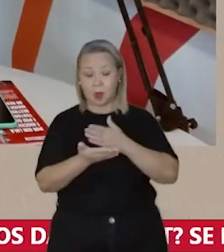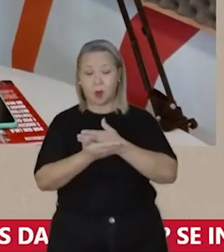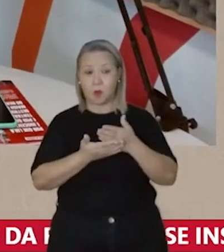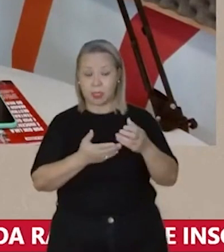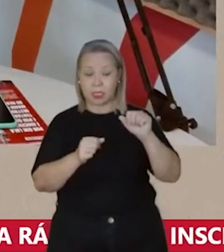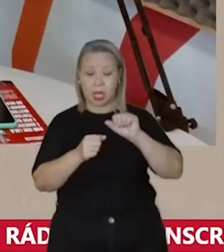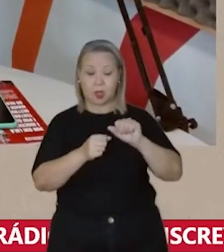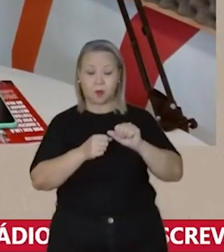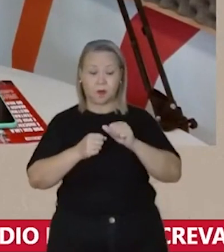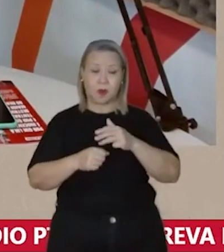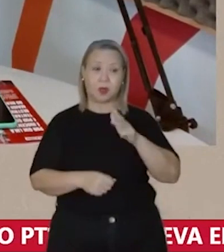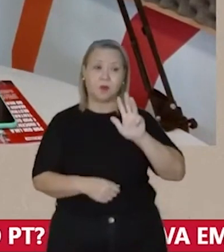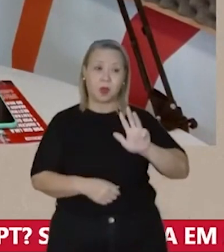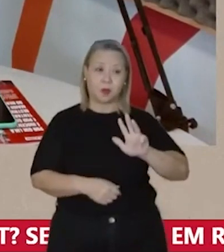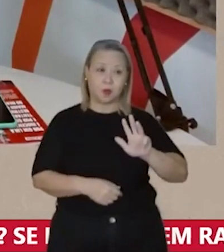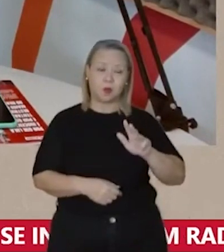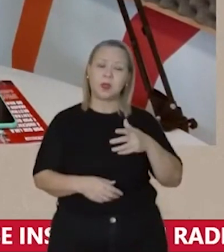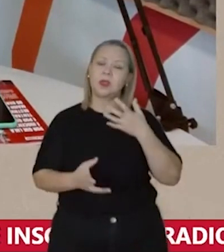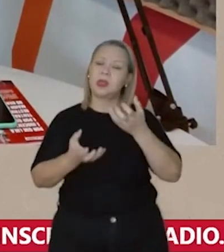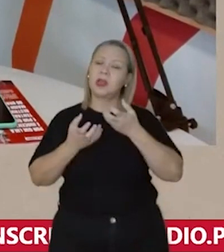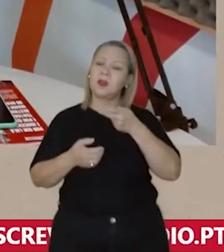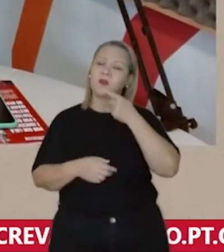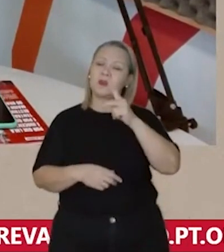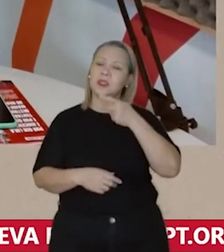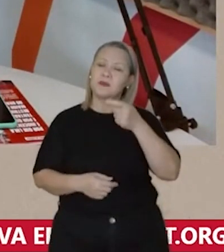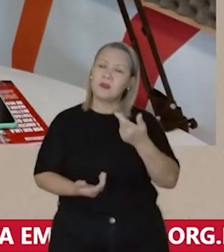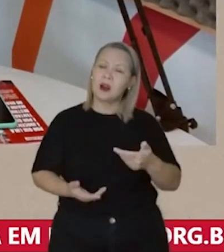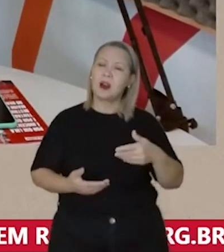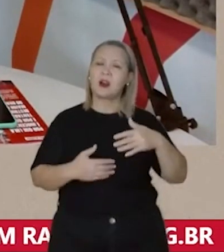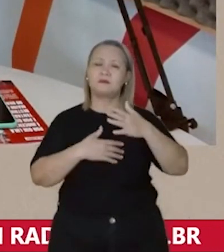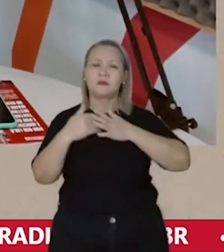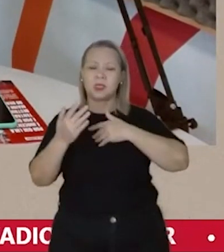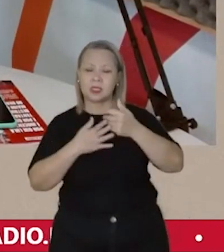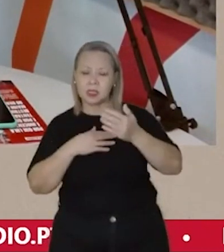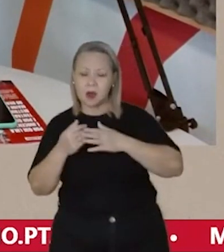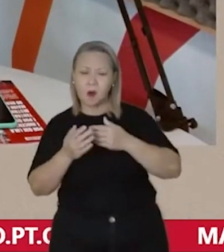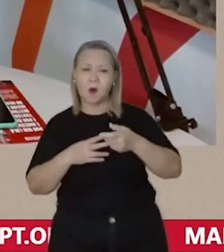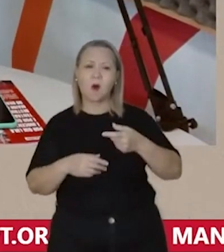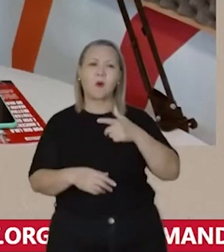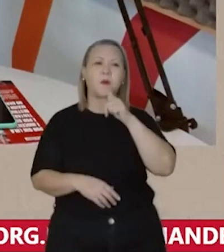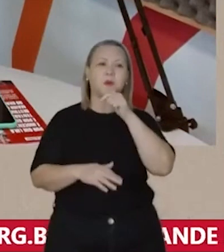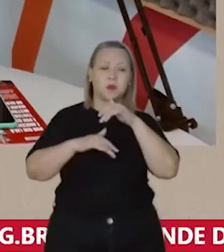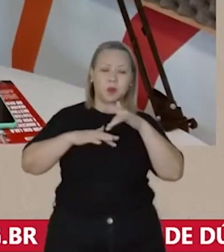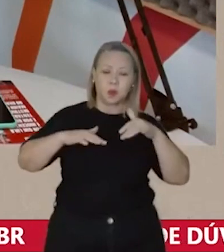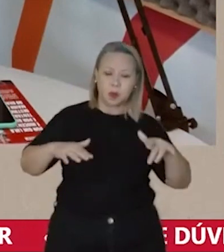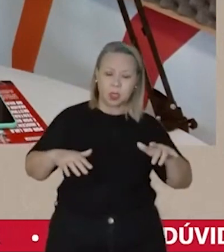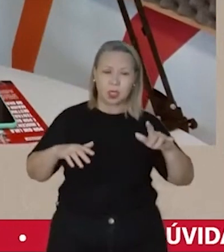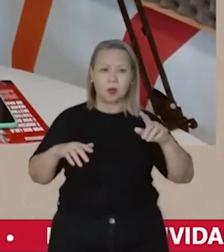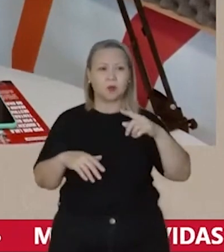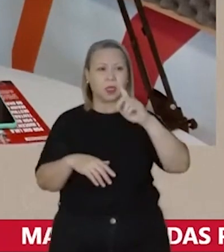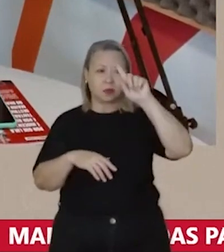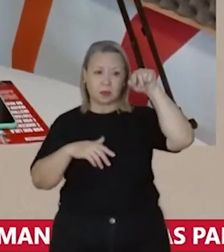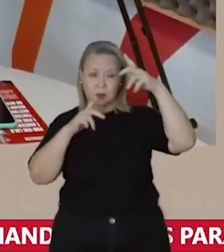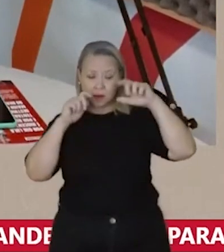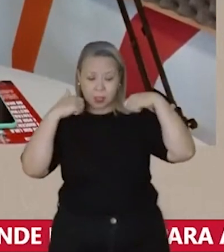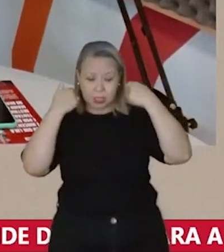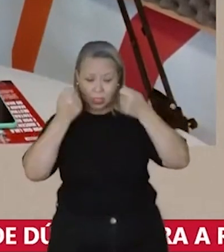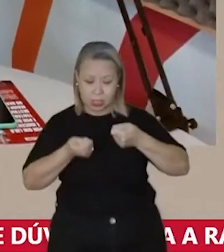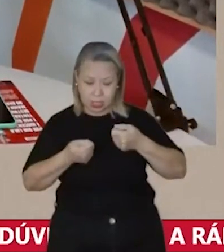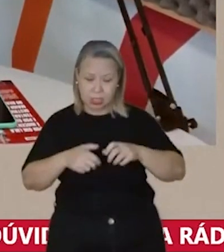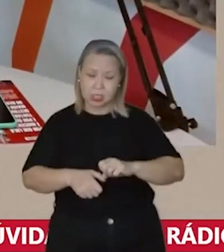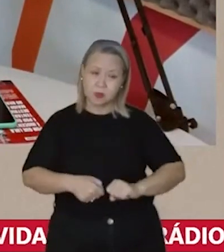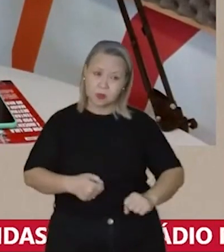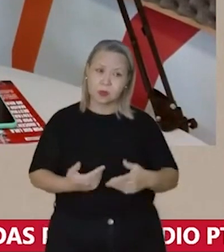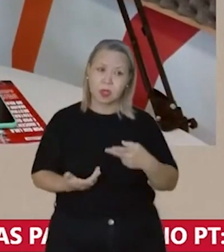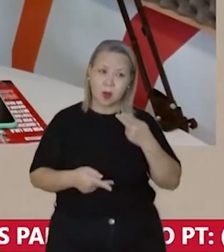realização dessa obra, do tempo que você esteve junto aos governos federais, tanto do Lula quanto da